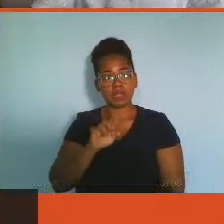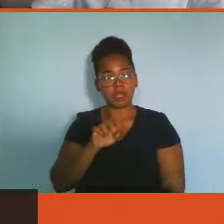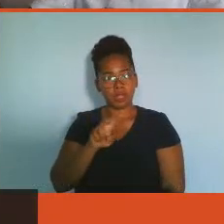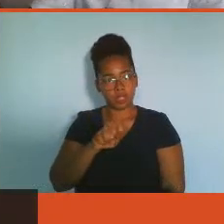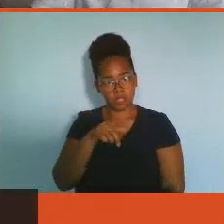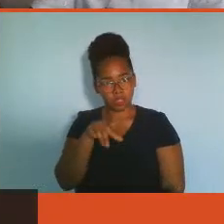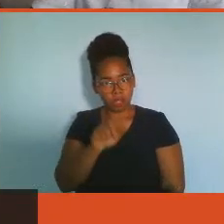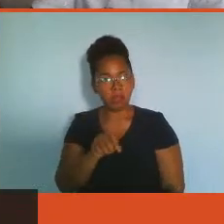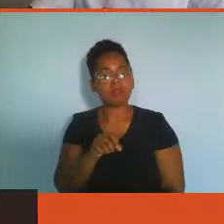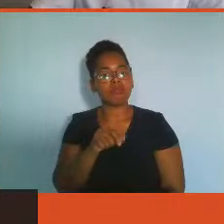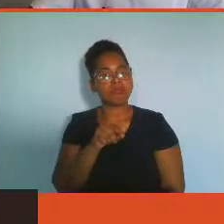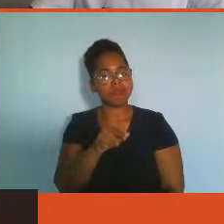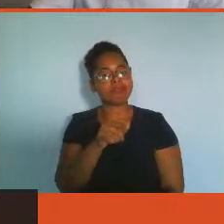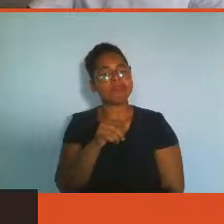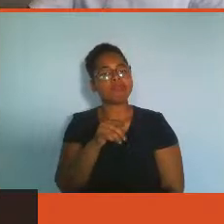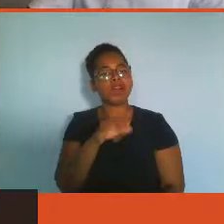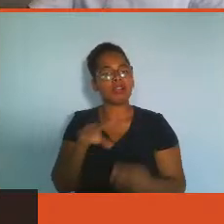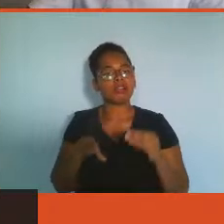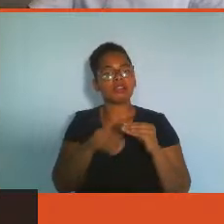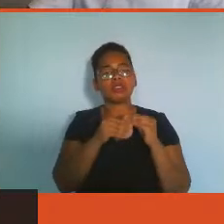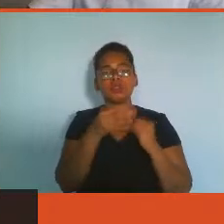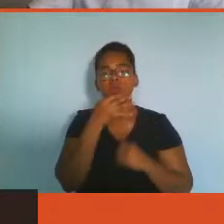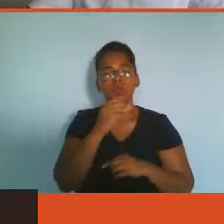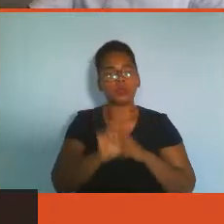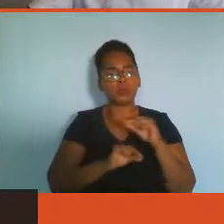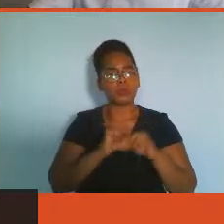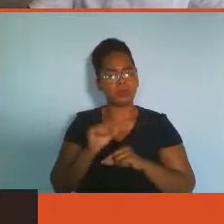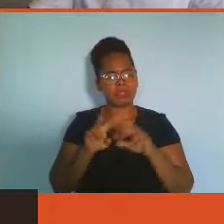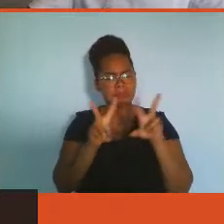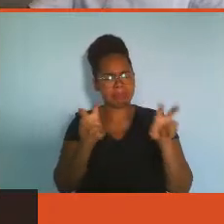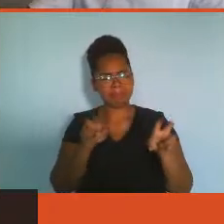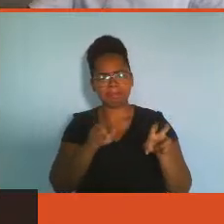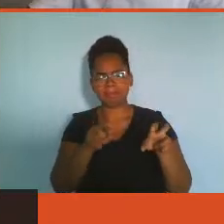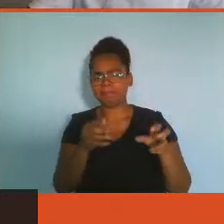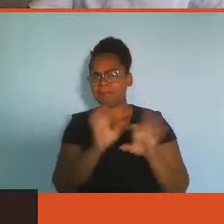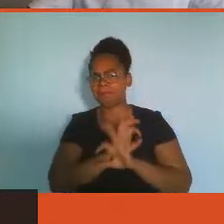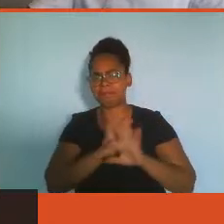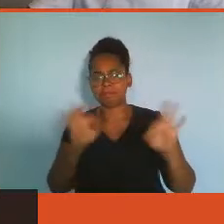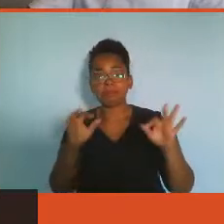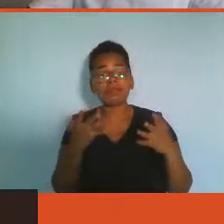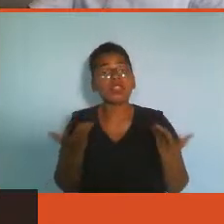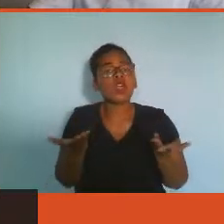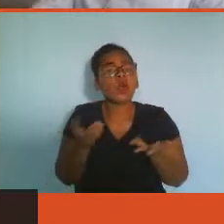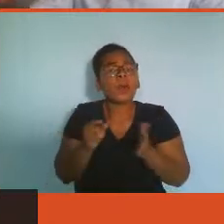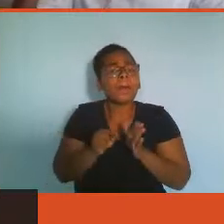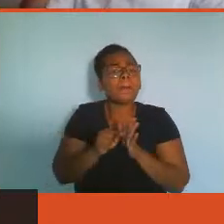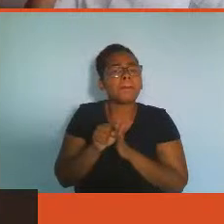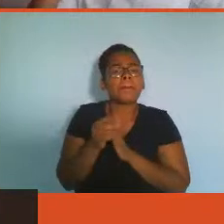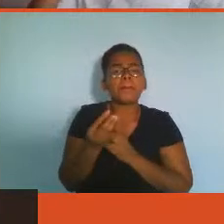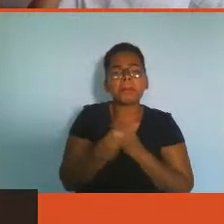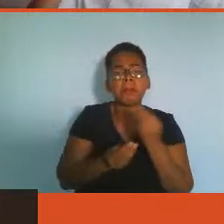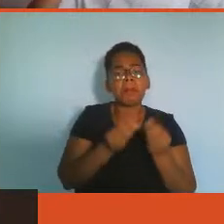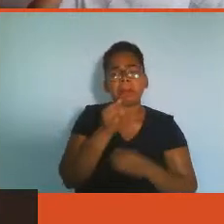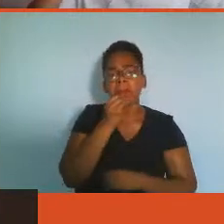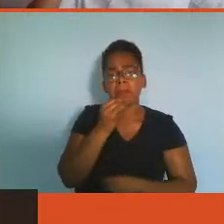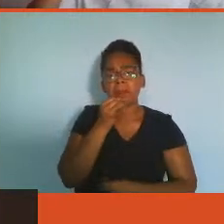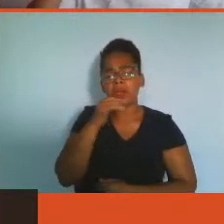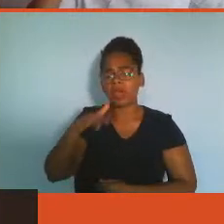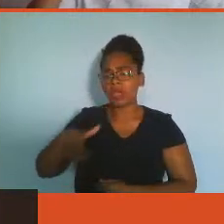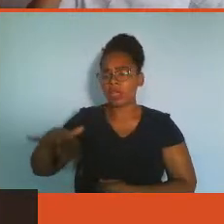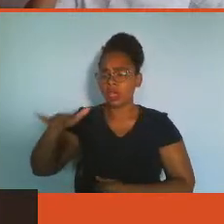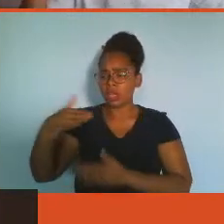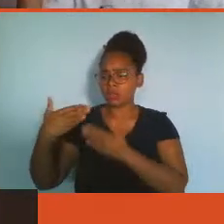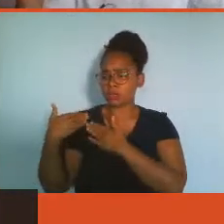ela está elogiando, e ela pergunta como diferenciar o que é dever do RH e o que é dever do